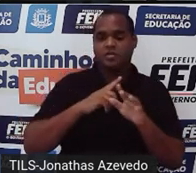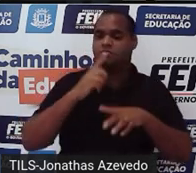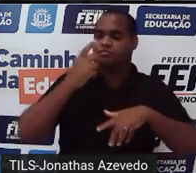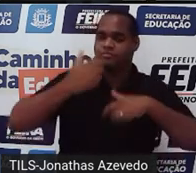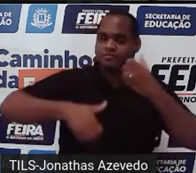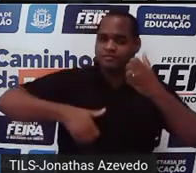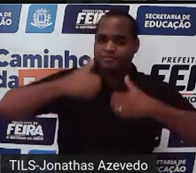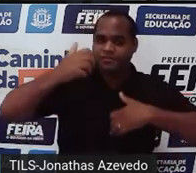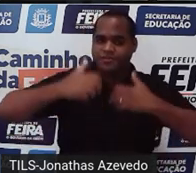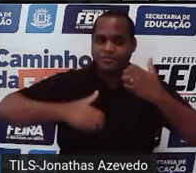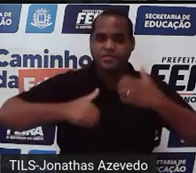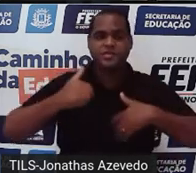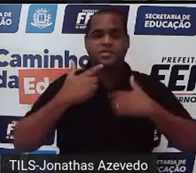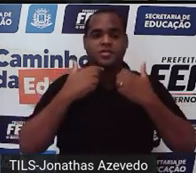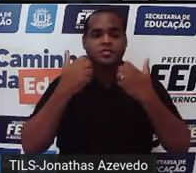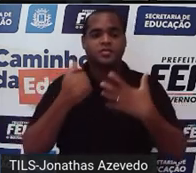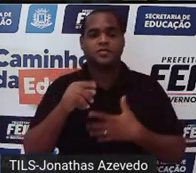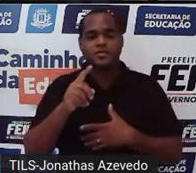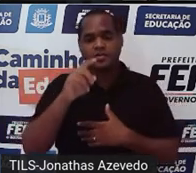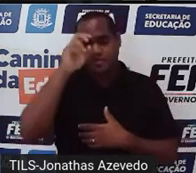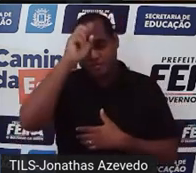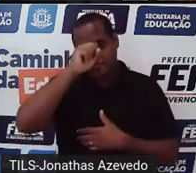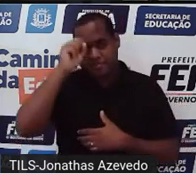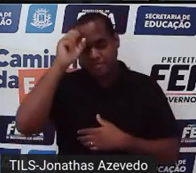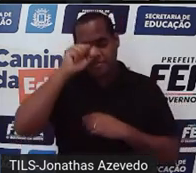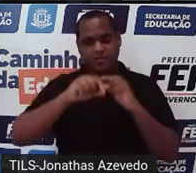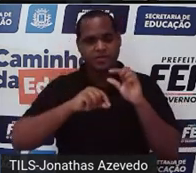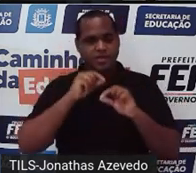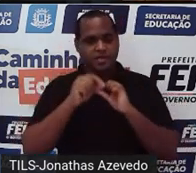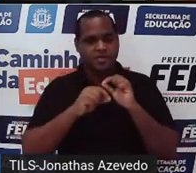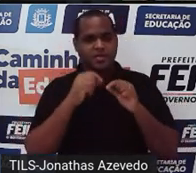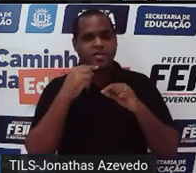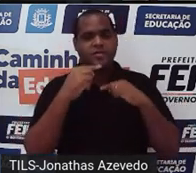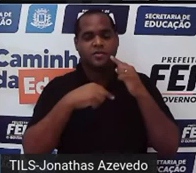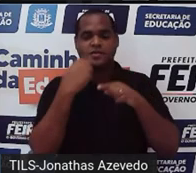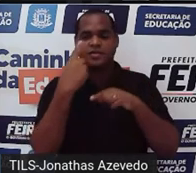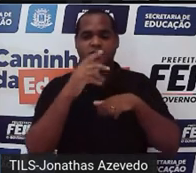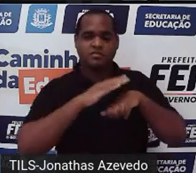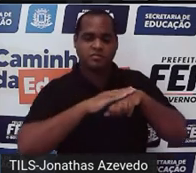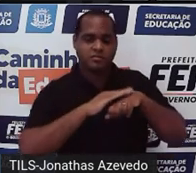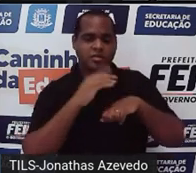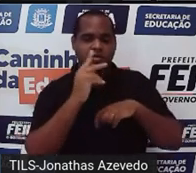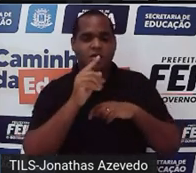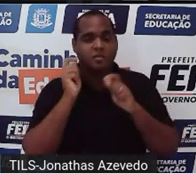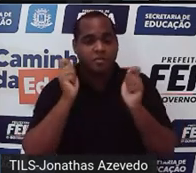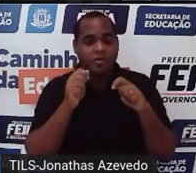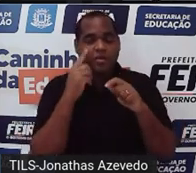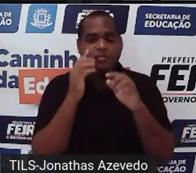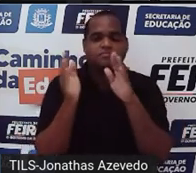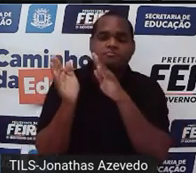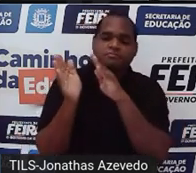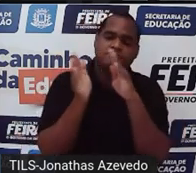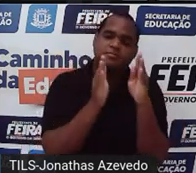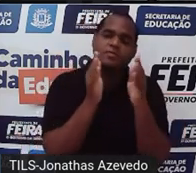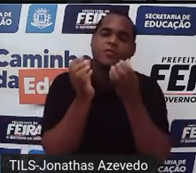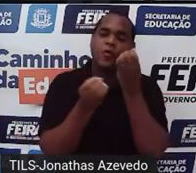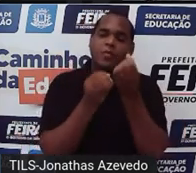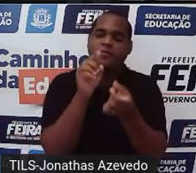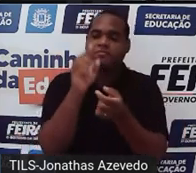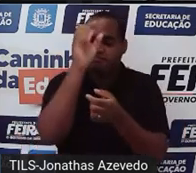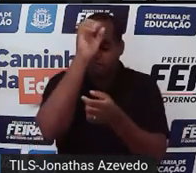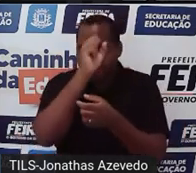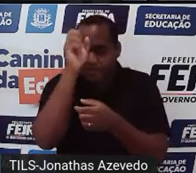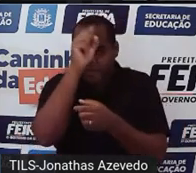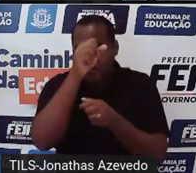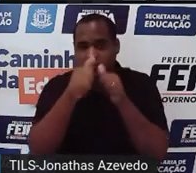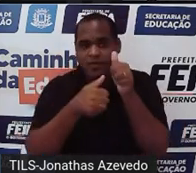pequeno contando o que você aprendeu depois você mesmo você mesma pode ler ver o que você aprendeu e